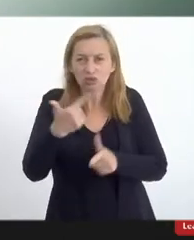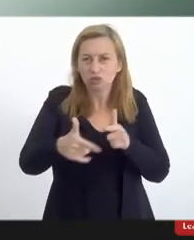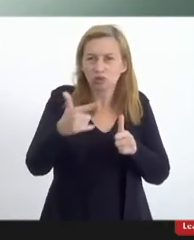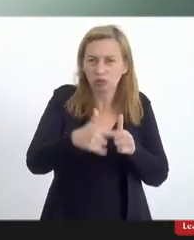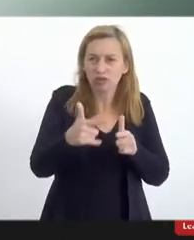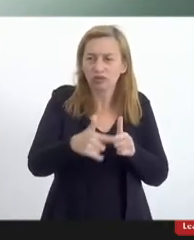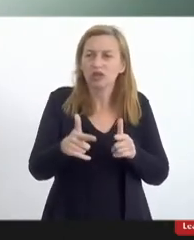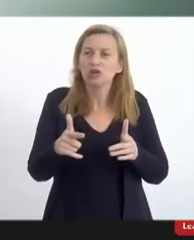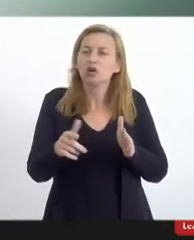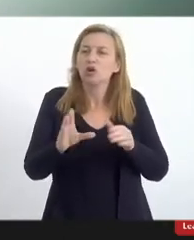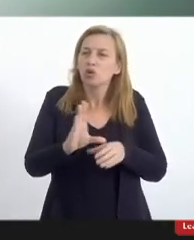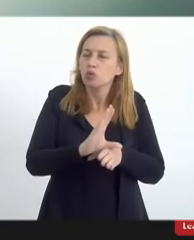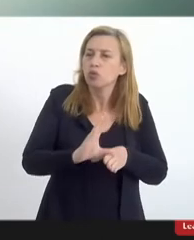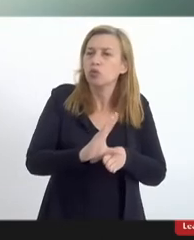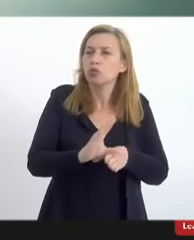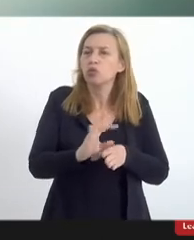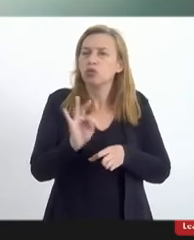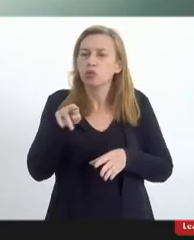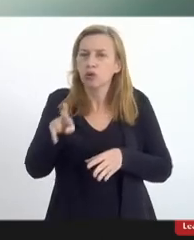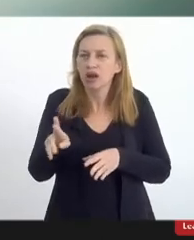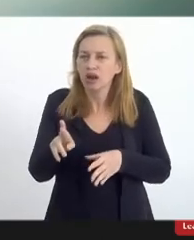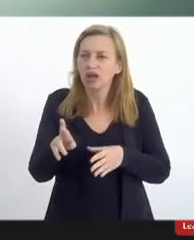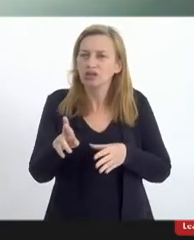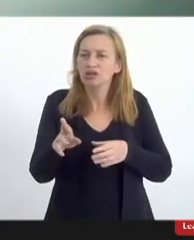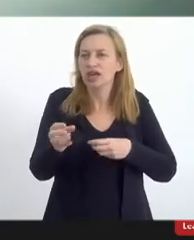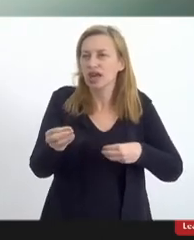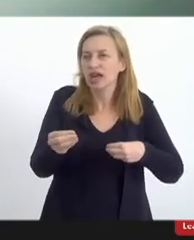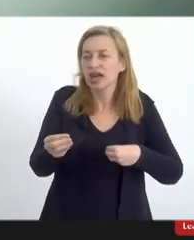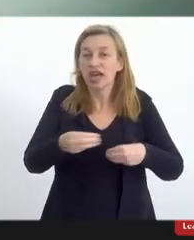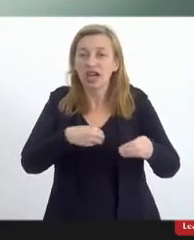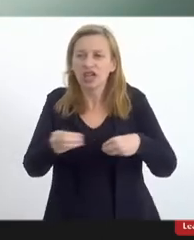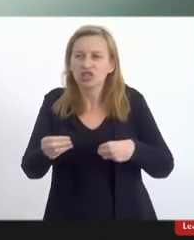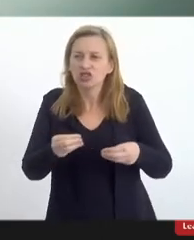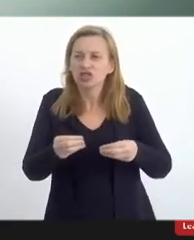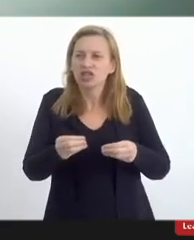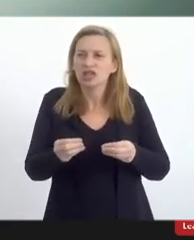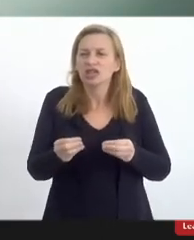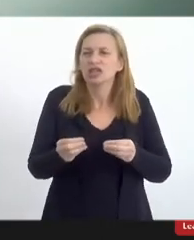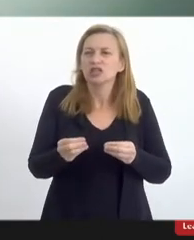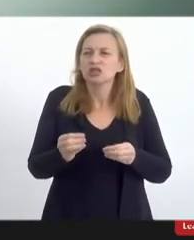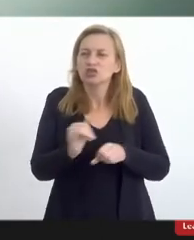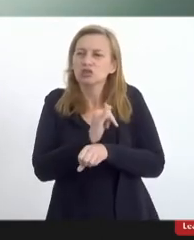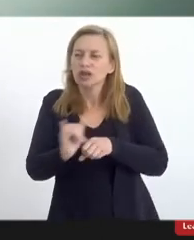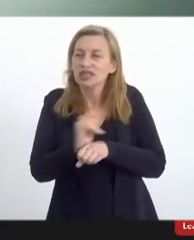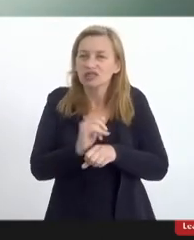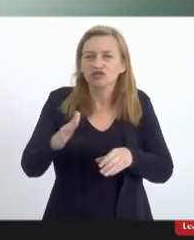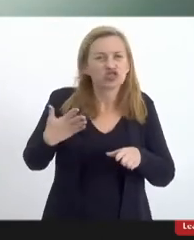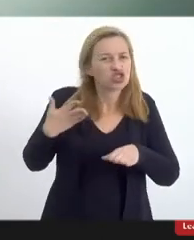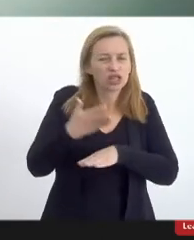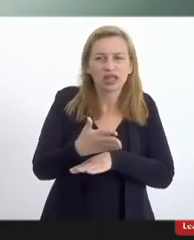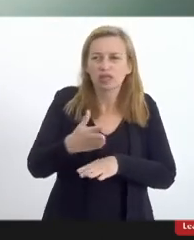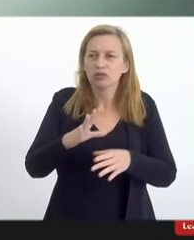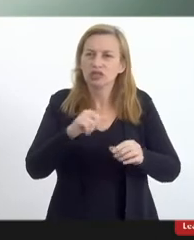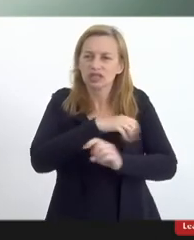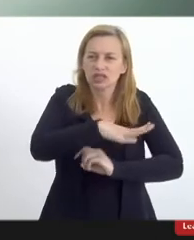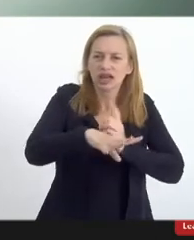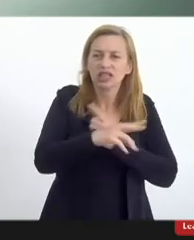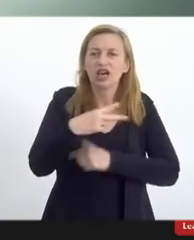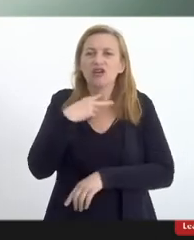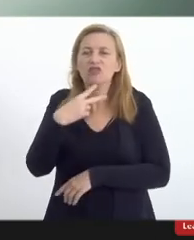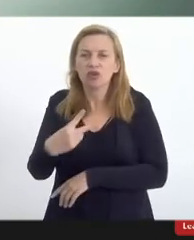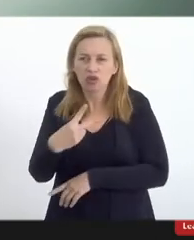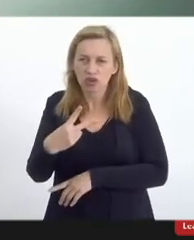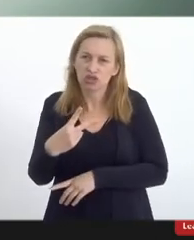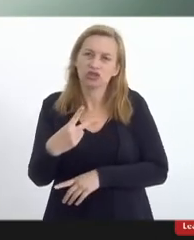porque o conselho tutelar sua função é a articulação direta com a sociedade né ele é a voz da sociedade